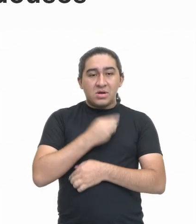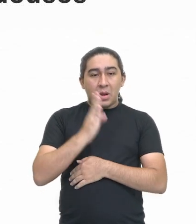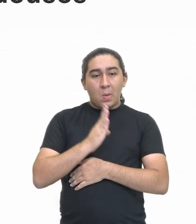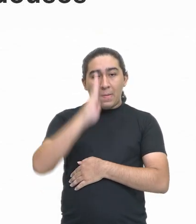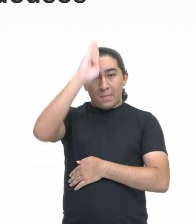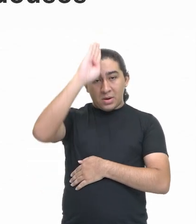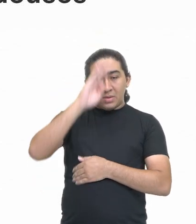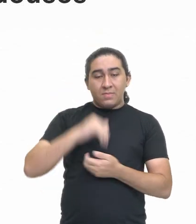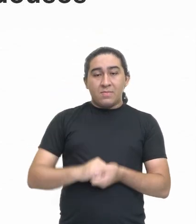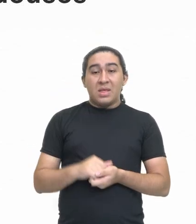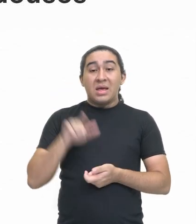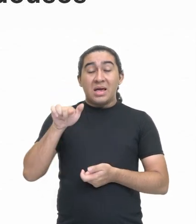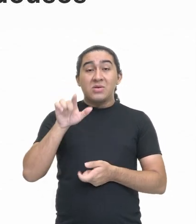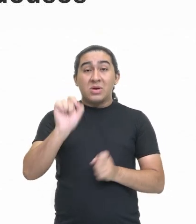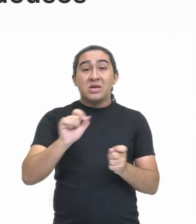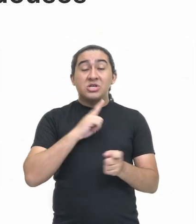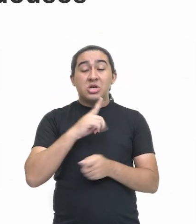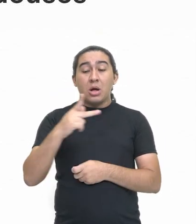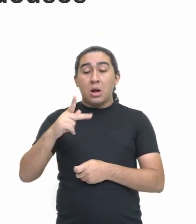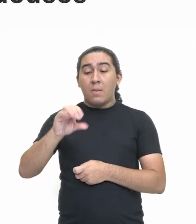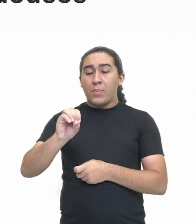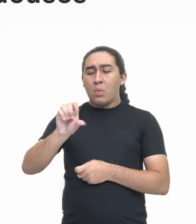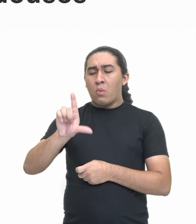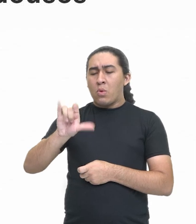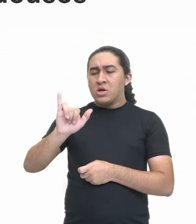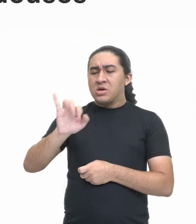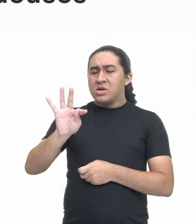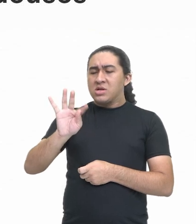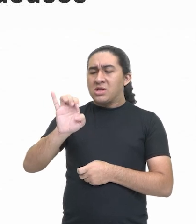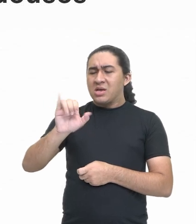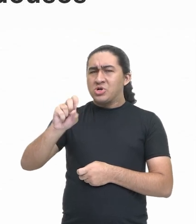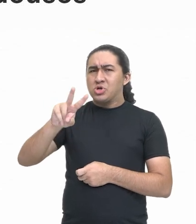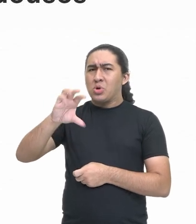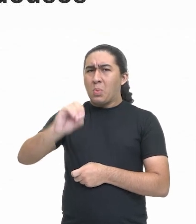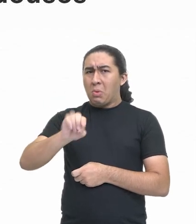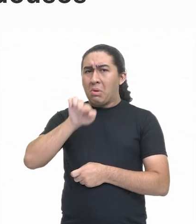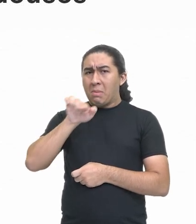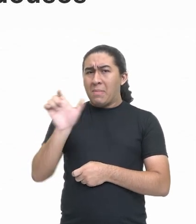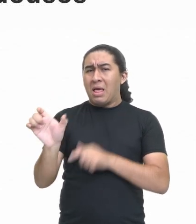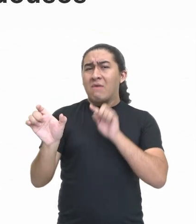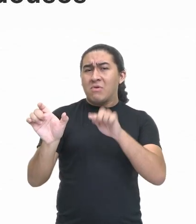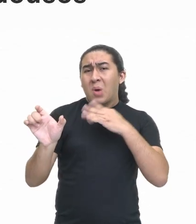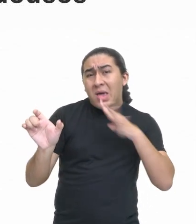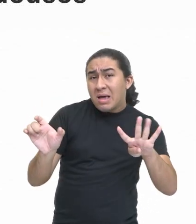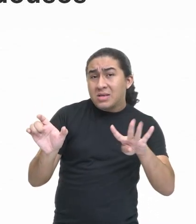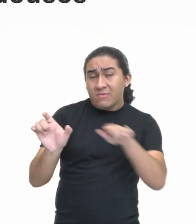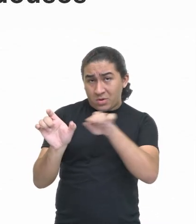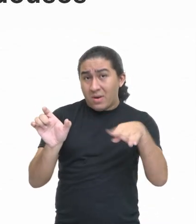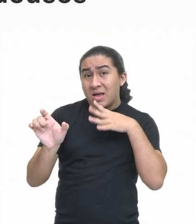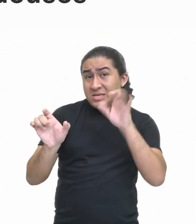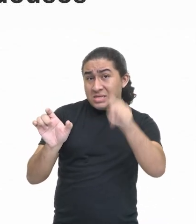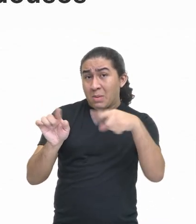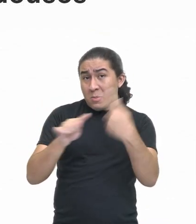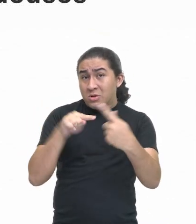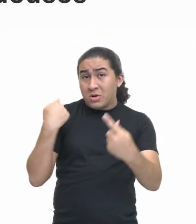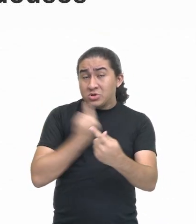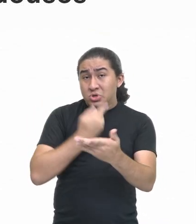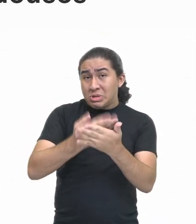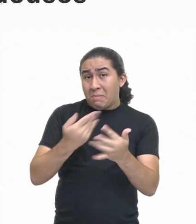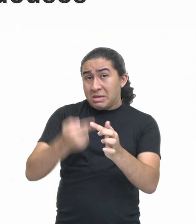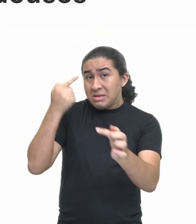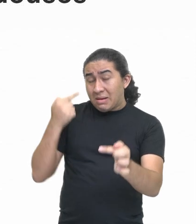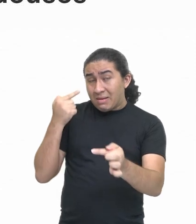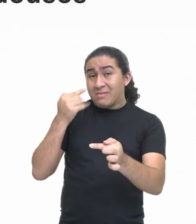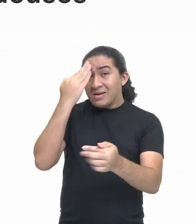politeísmo. Professor, que palavra é essa? Você já conhece porque nós já verificamos esse conceito. Tenho